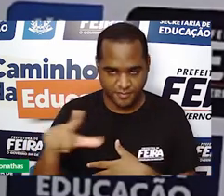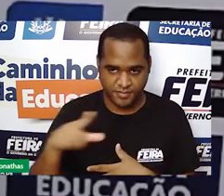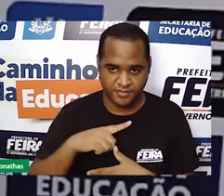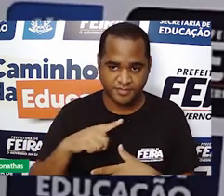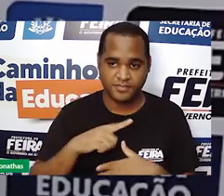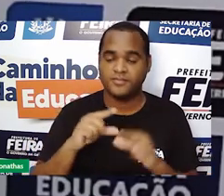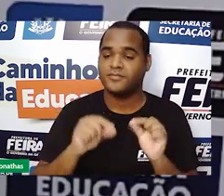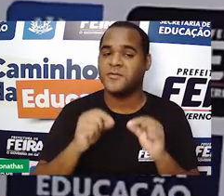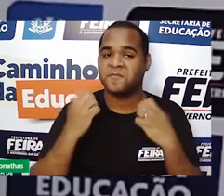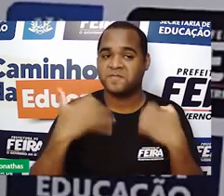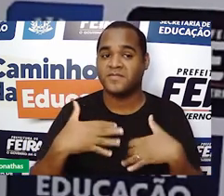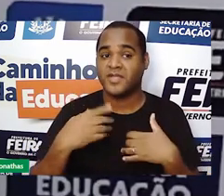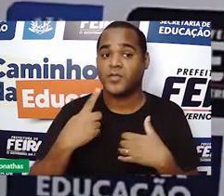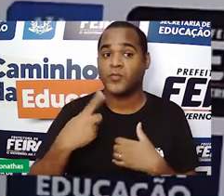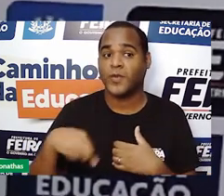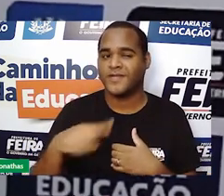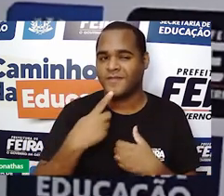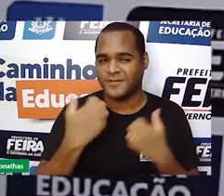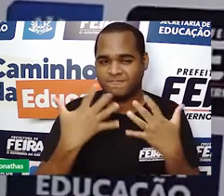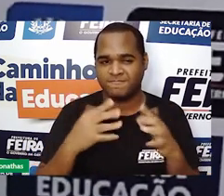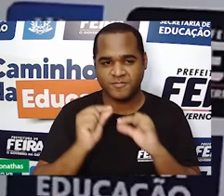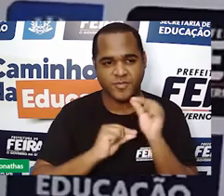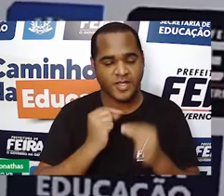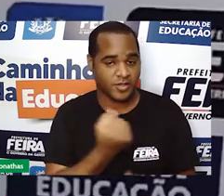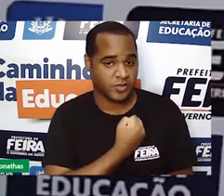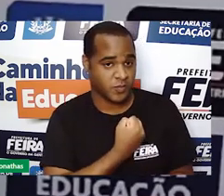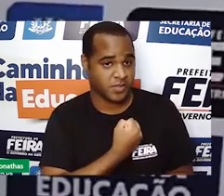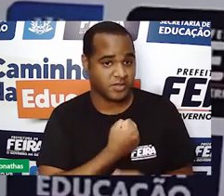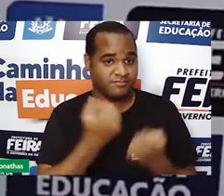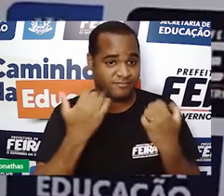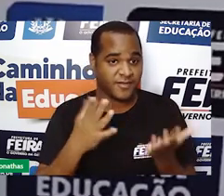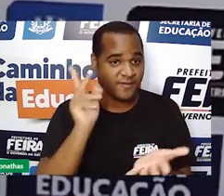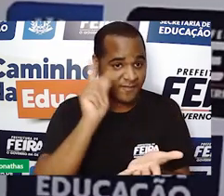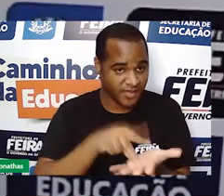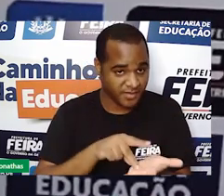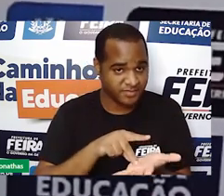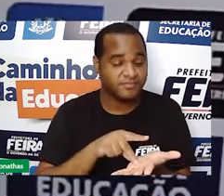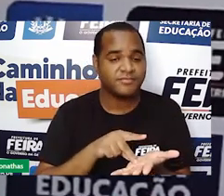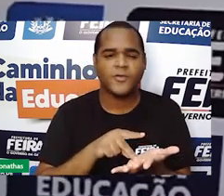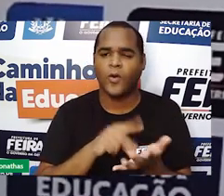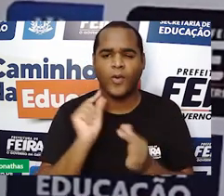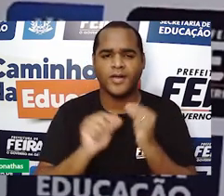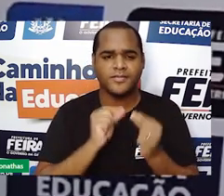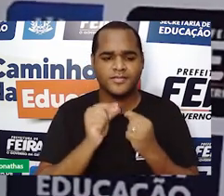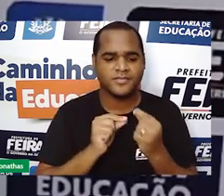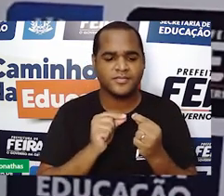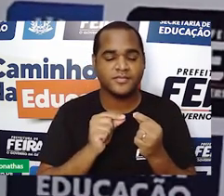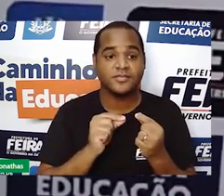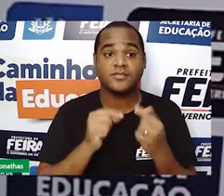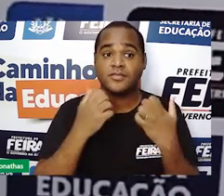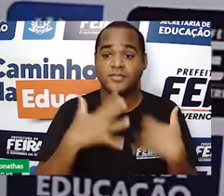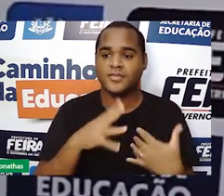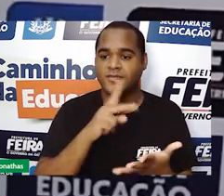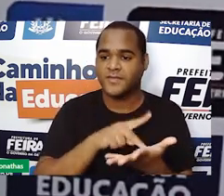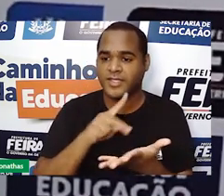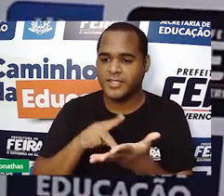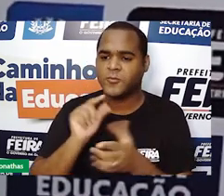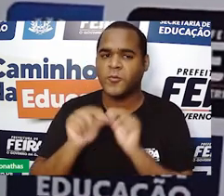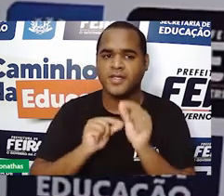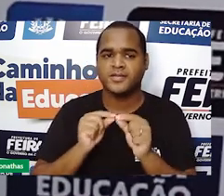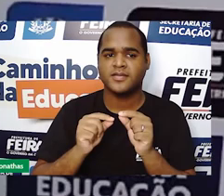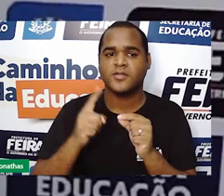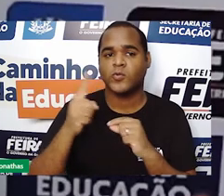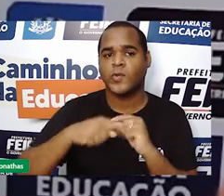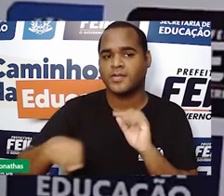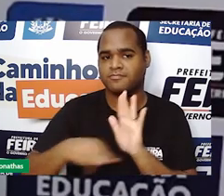ainda falando de números reais. Certo? Porque eles, como eu disse, eles fazem